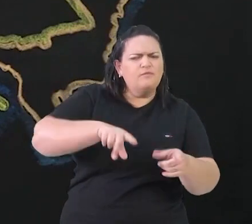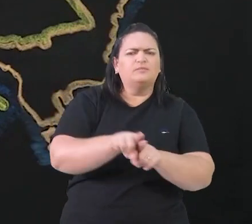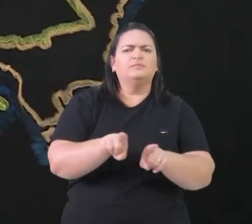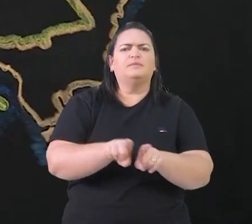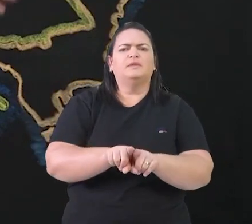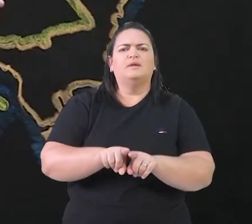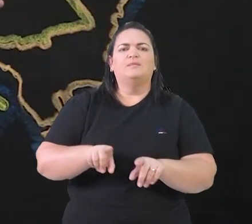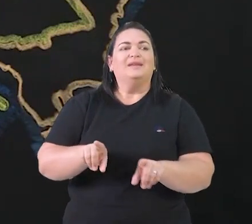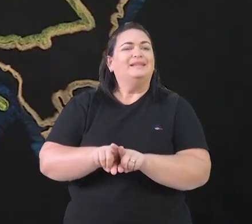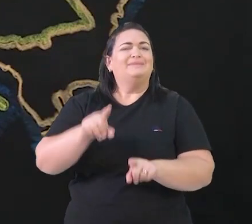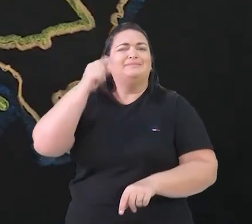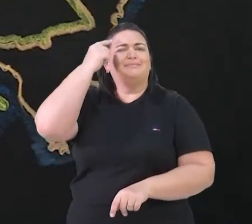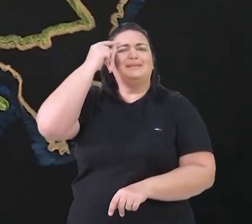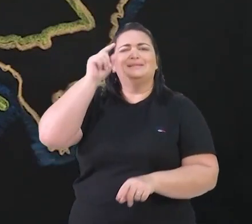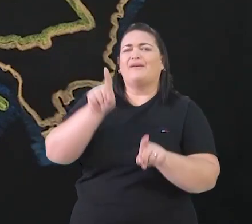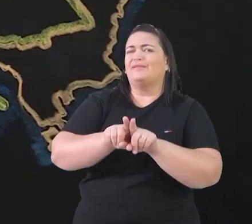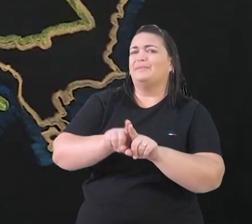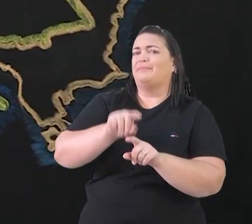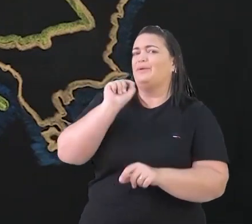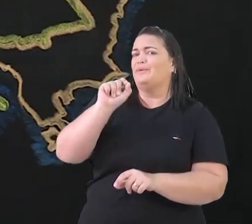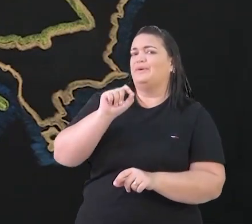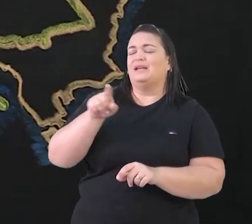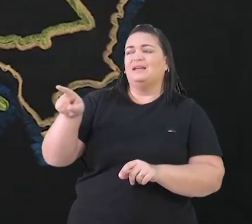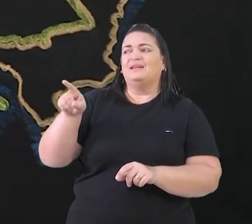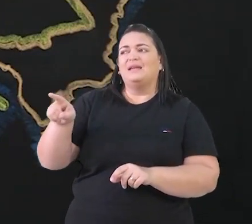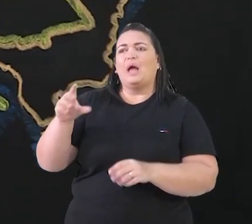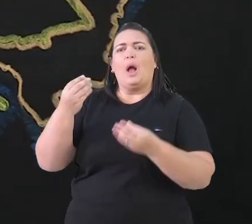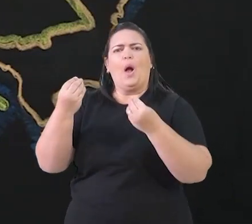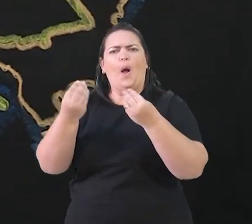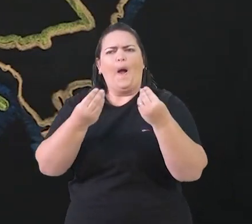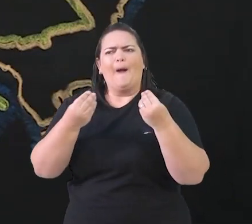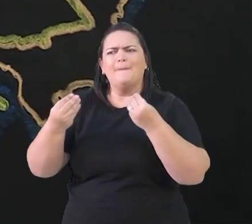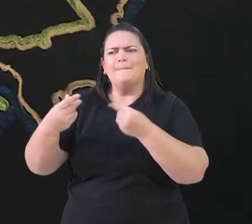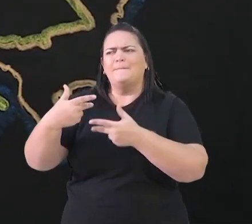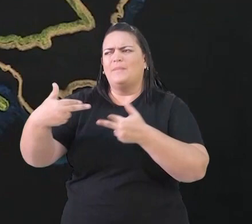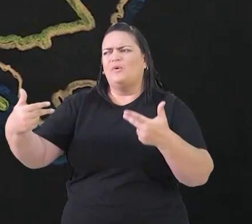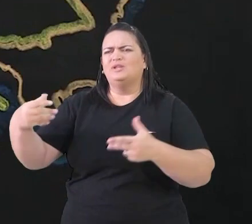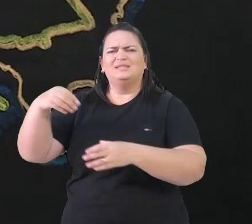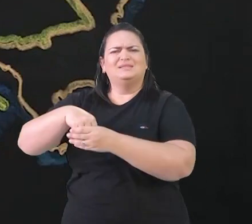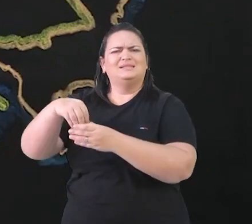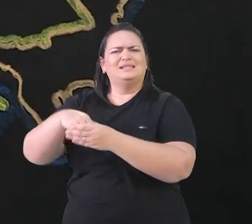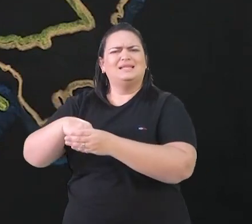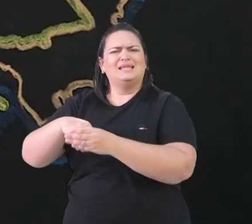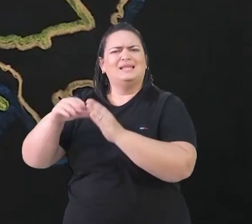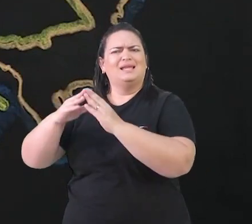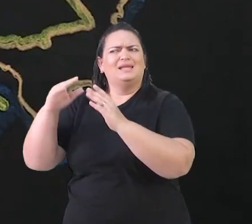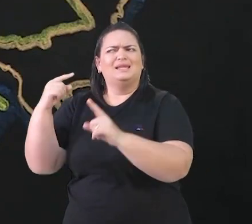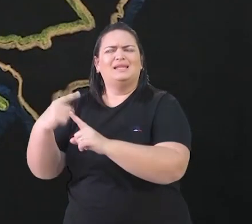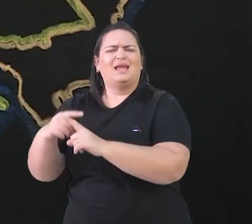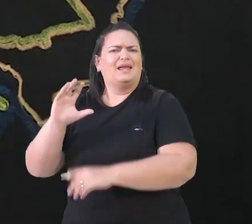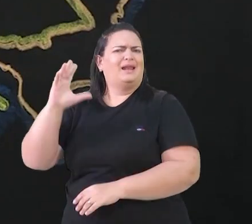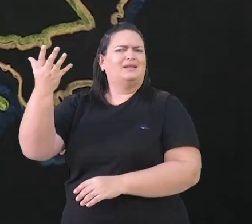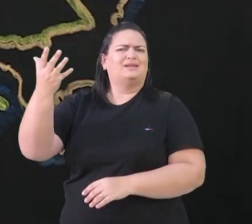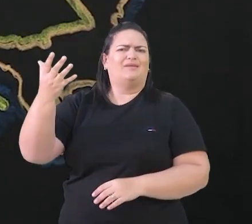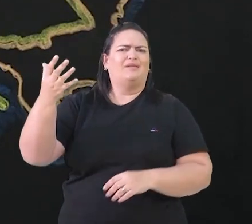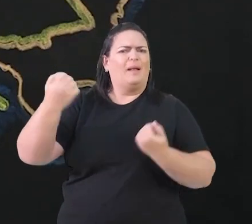Igreja tinha muitos sacramentos, que tinha que simplificar um pouco a questão da fé para aproximar das pessoas.